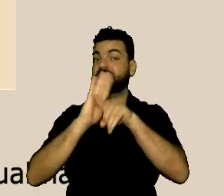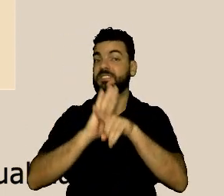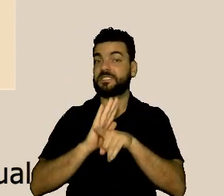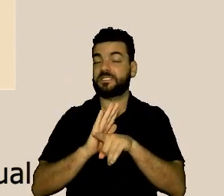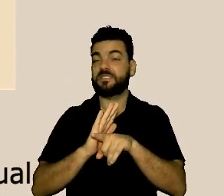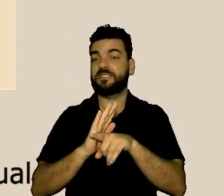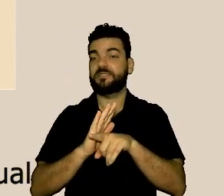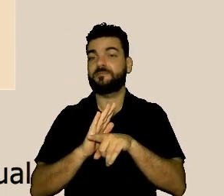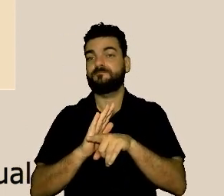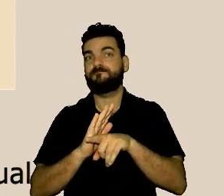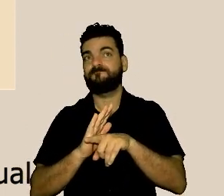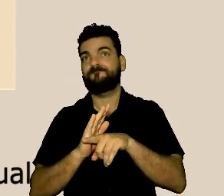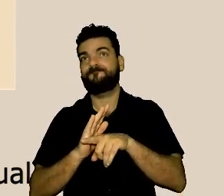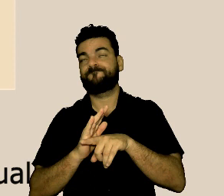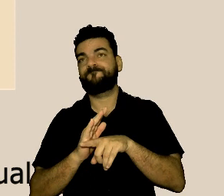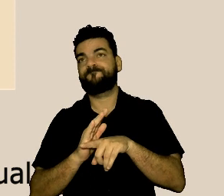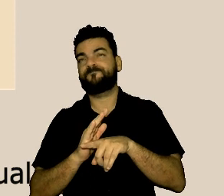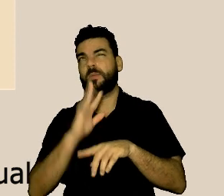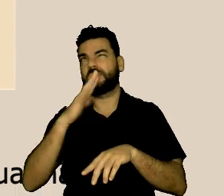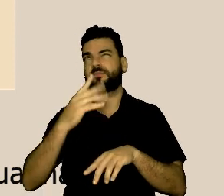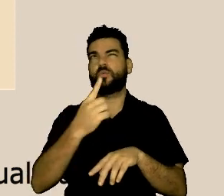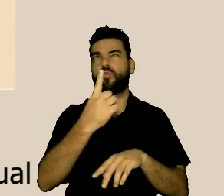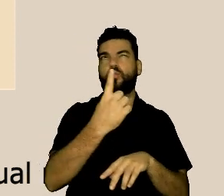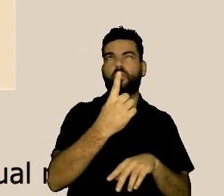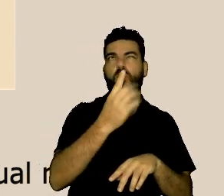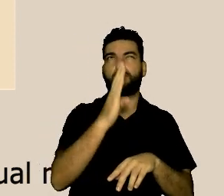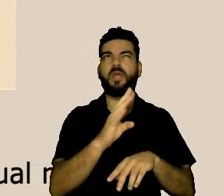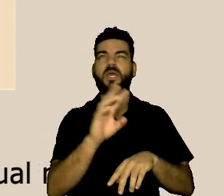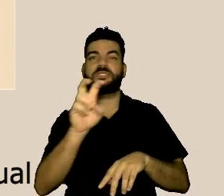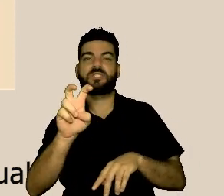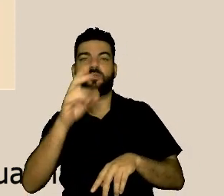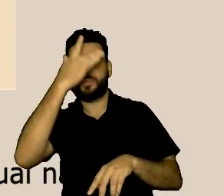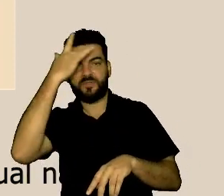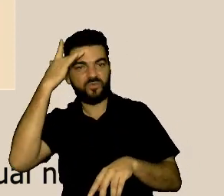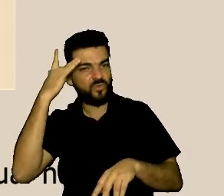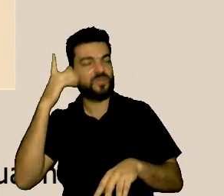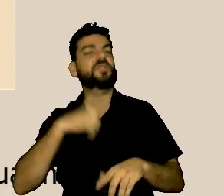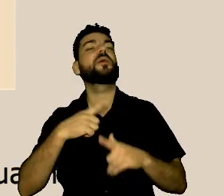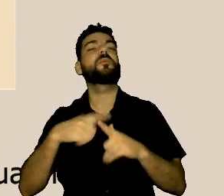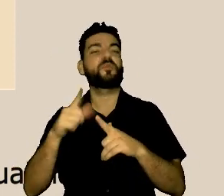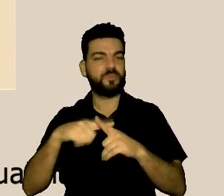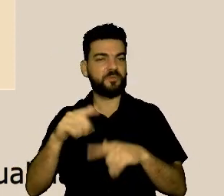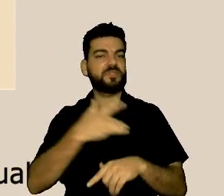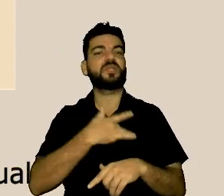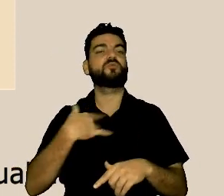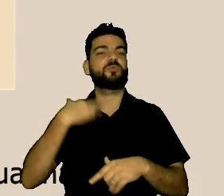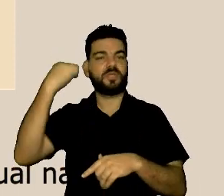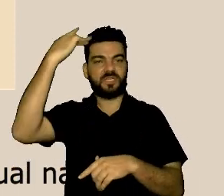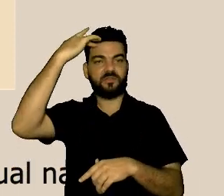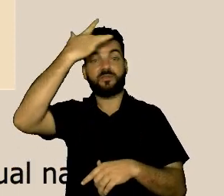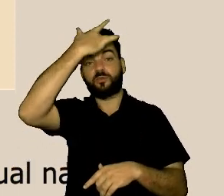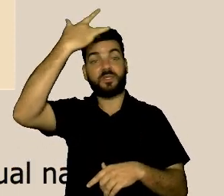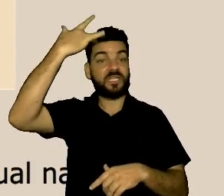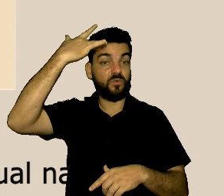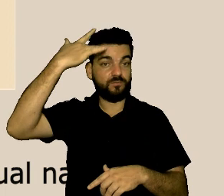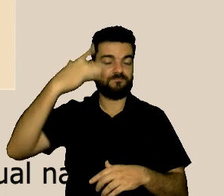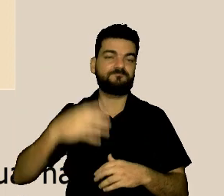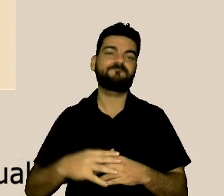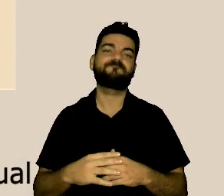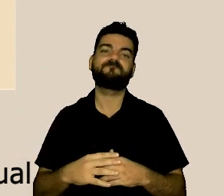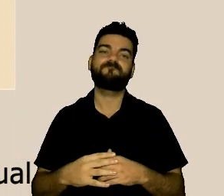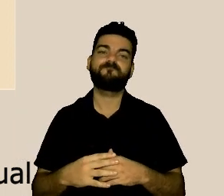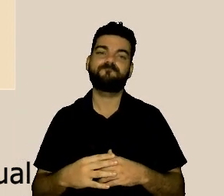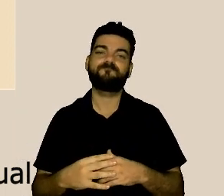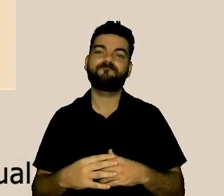que uma a cada cinco pessoas é acometida por um problema de saúde mental. Esse